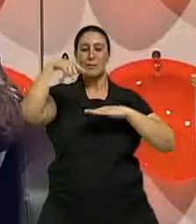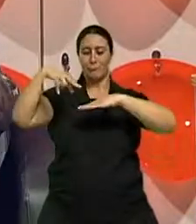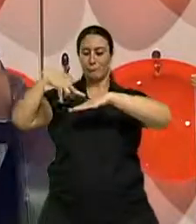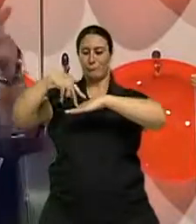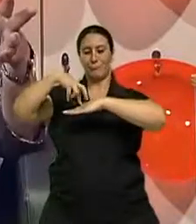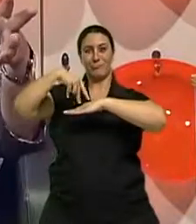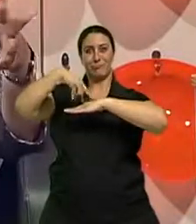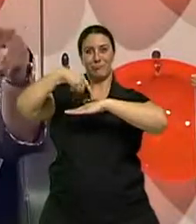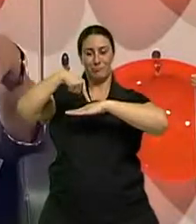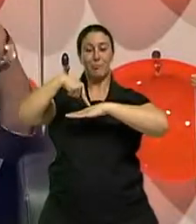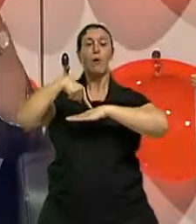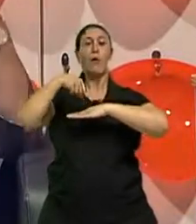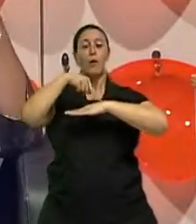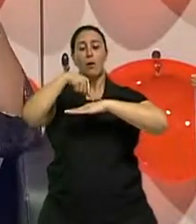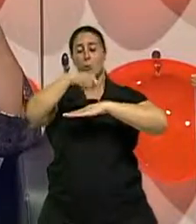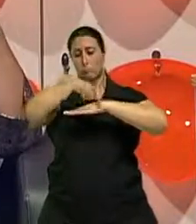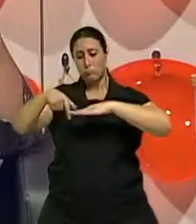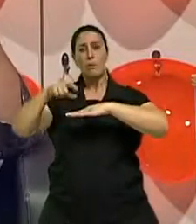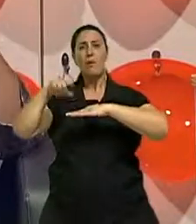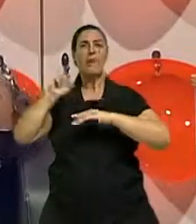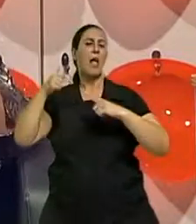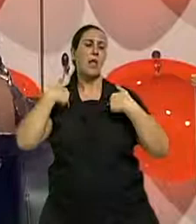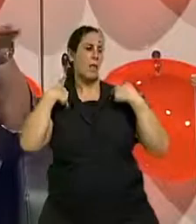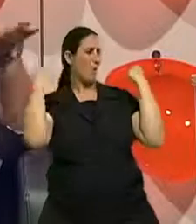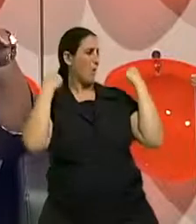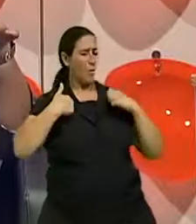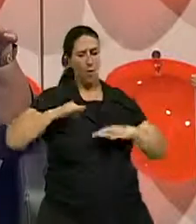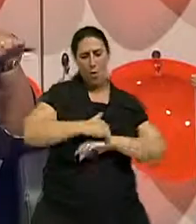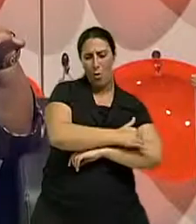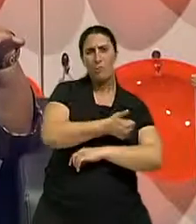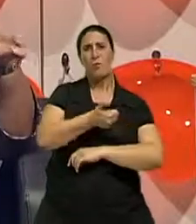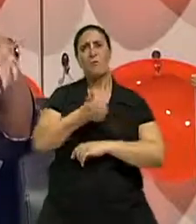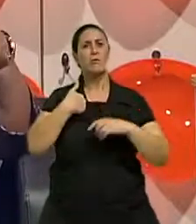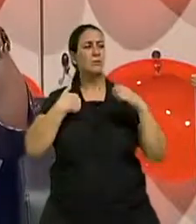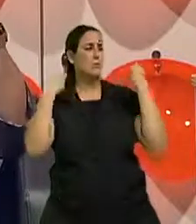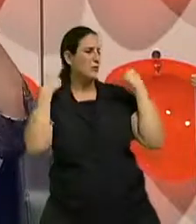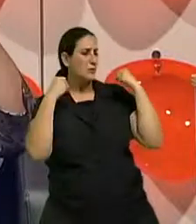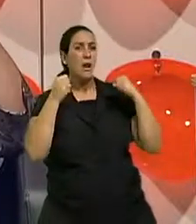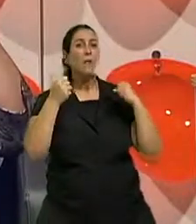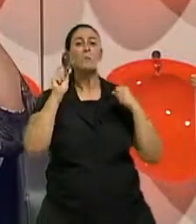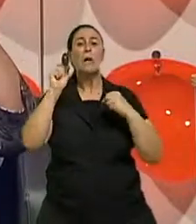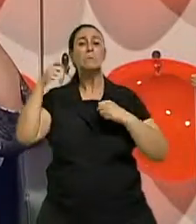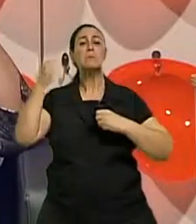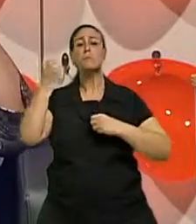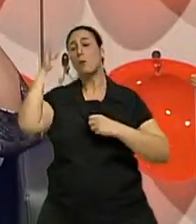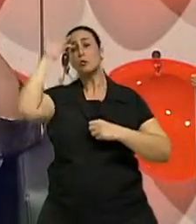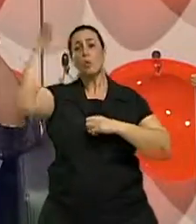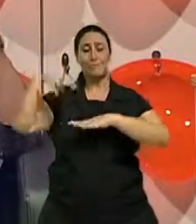O que a gente vê pela rua assim, eu estou gordinho, eu preciso emagrecer demais e a pessoa começa a correr.